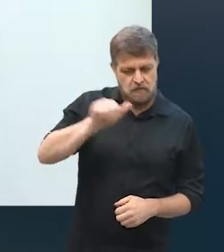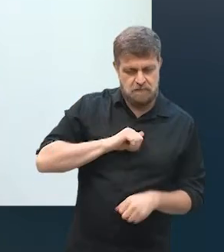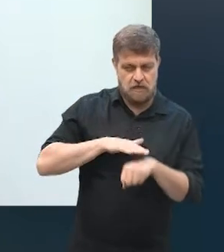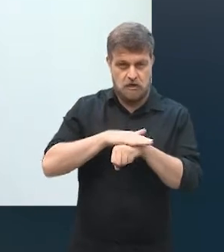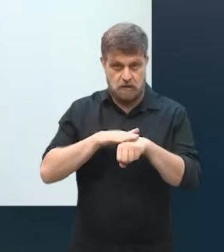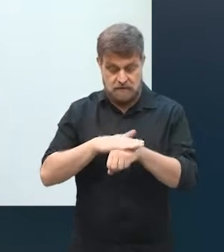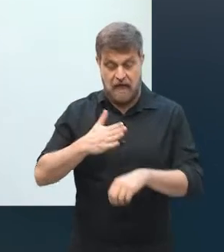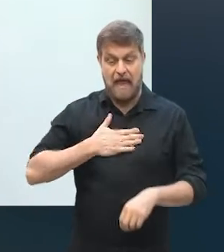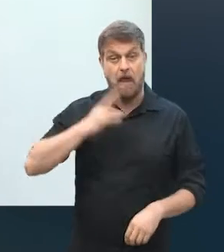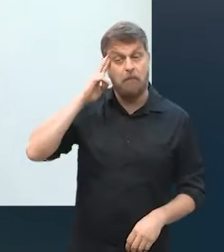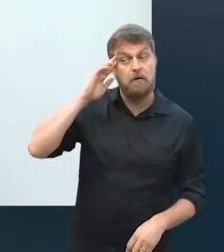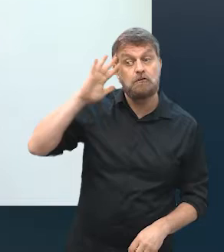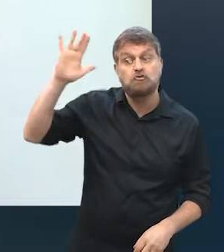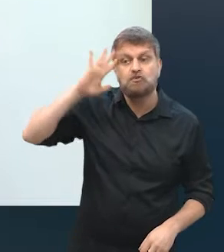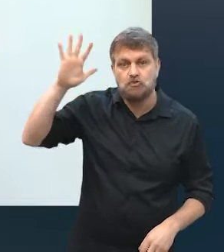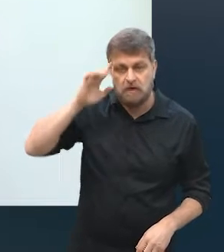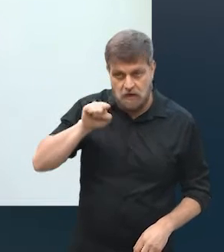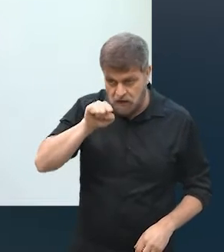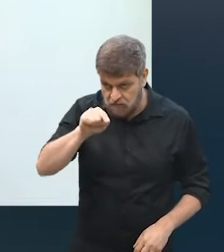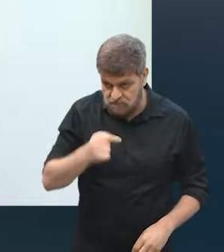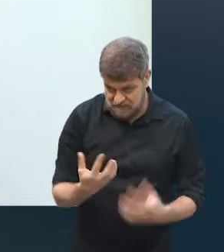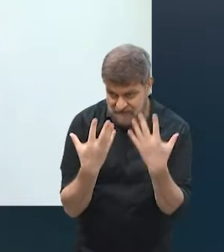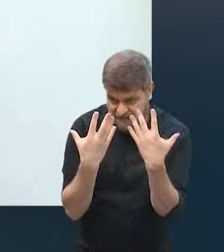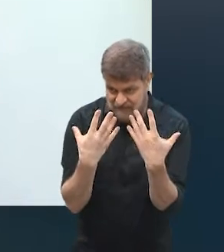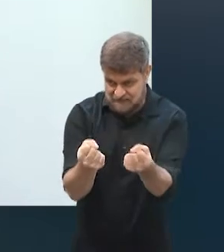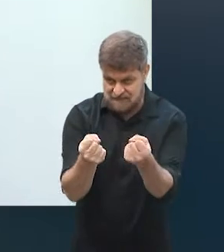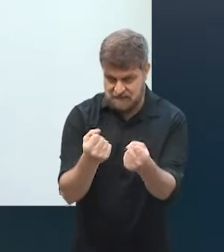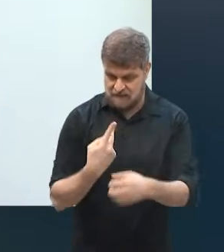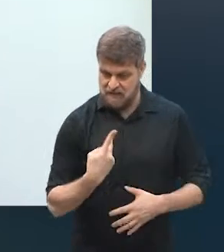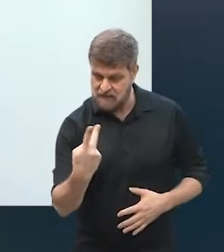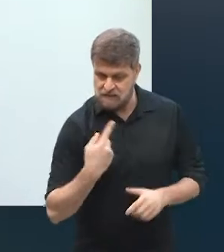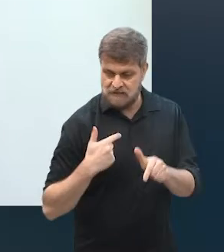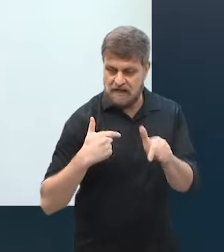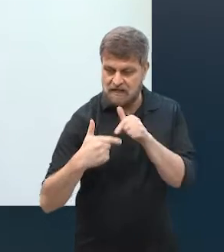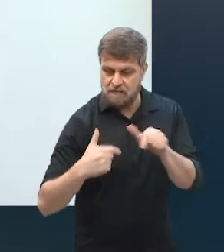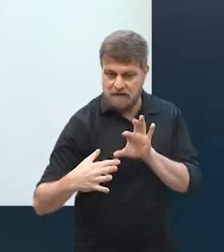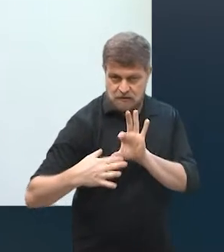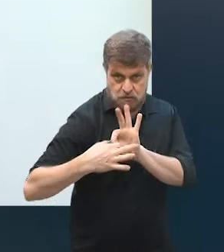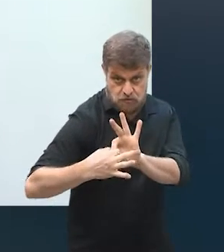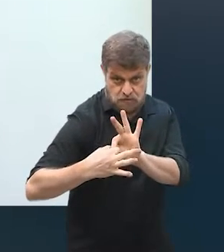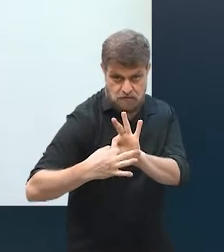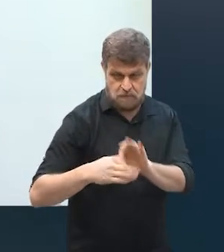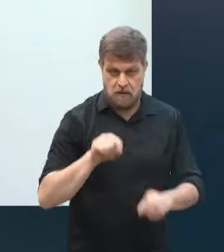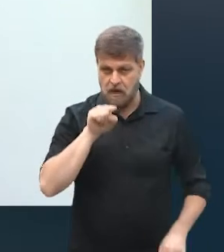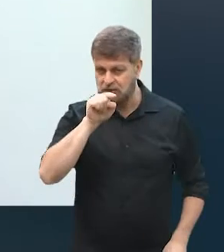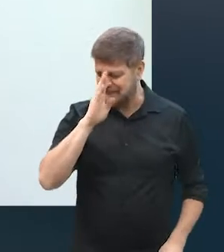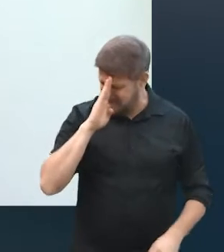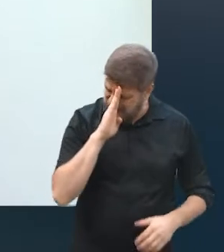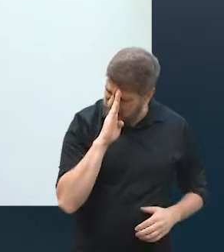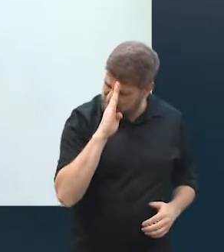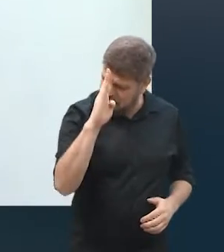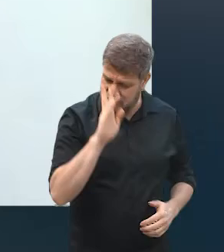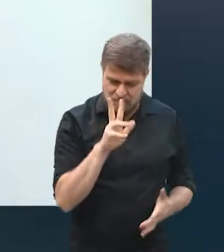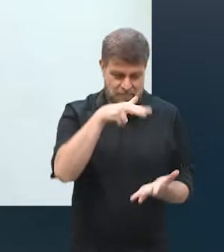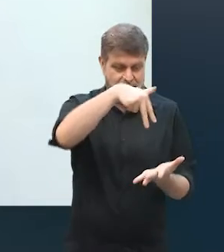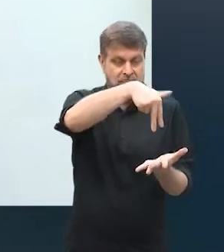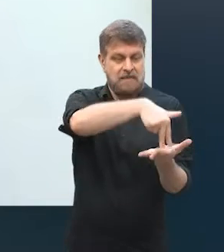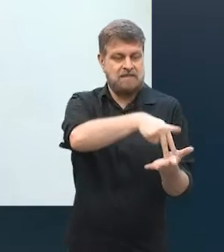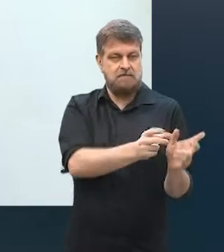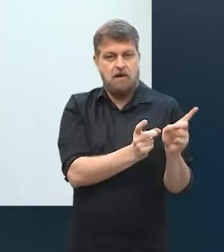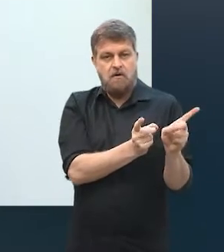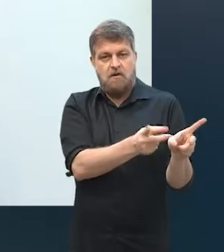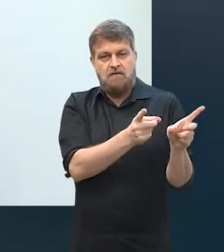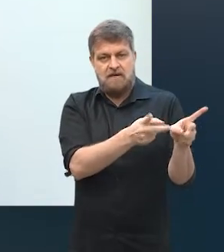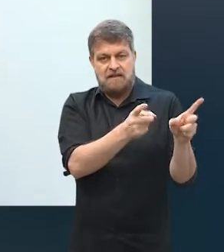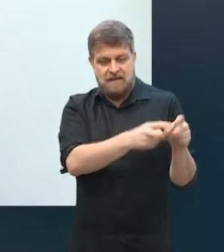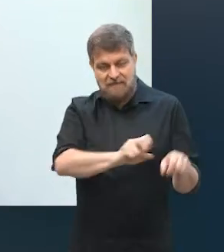meu sonho é esse. Você está afim de abraçar meu sonho? Se der certo, você vai ter